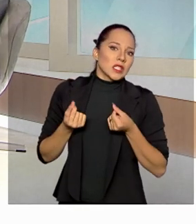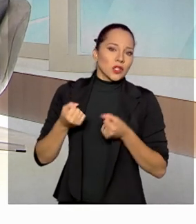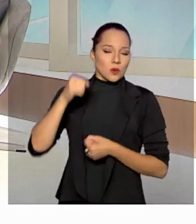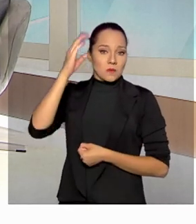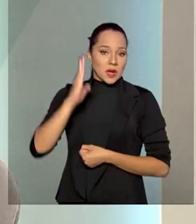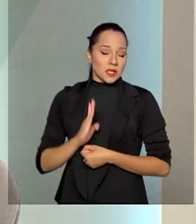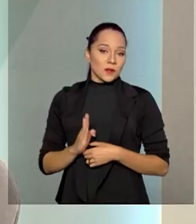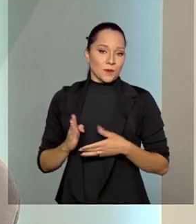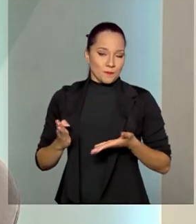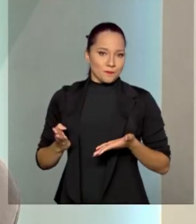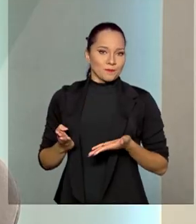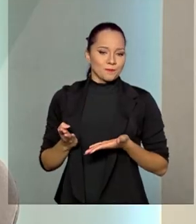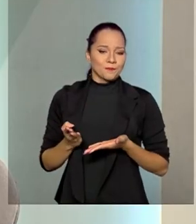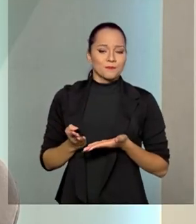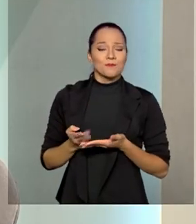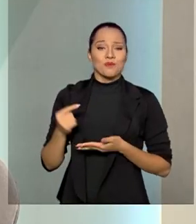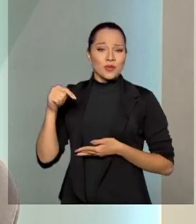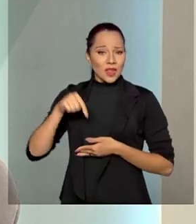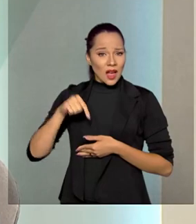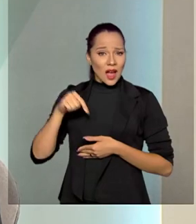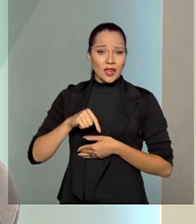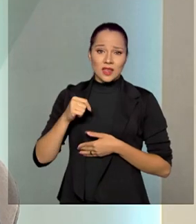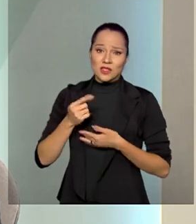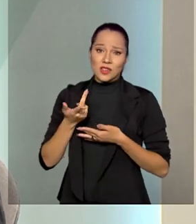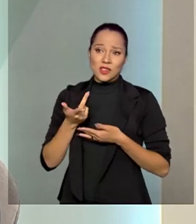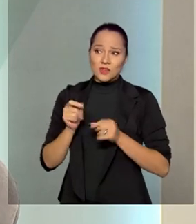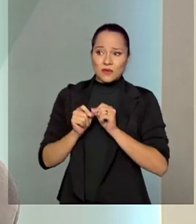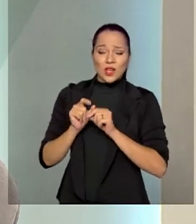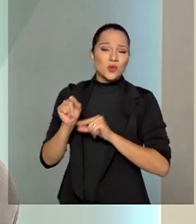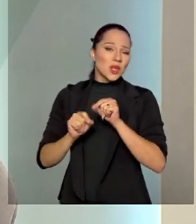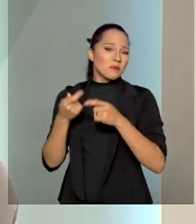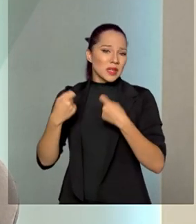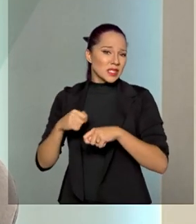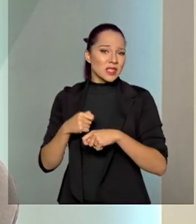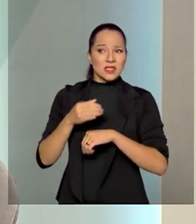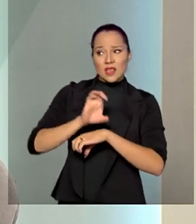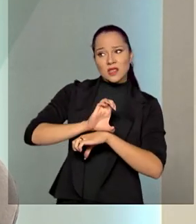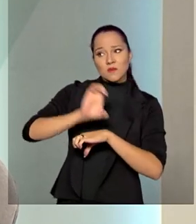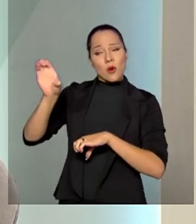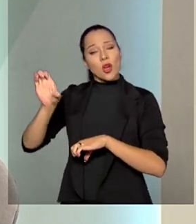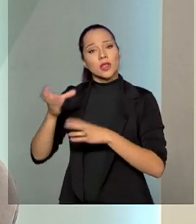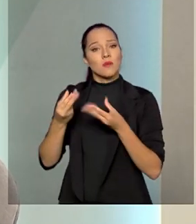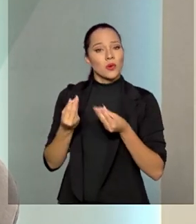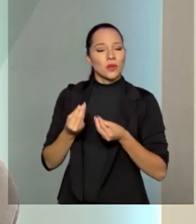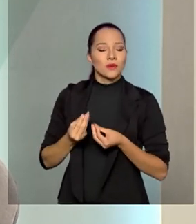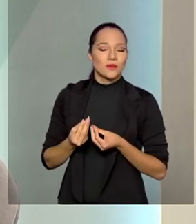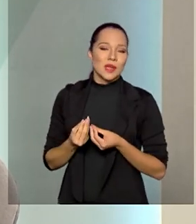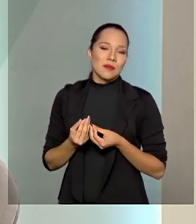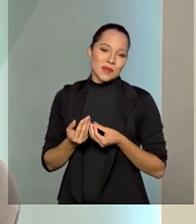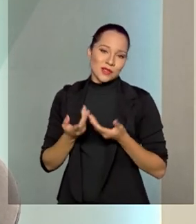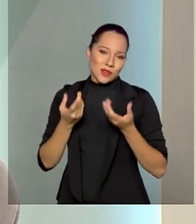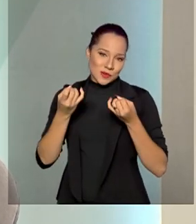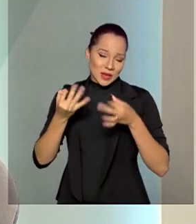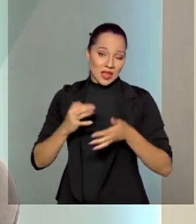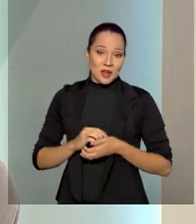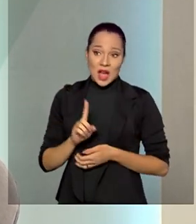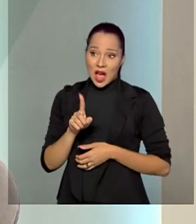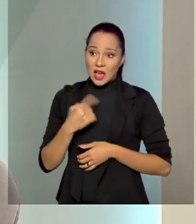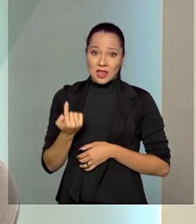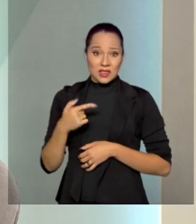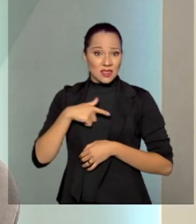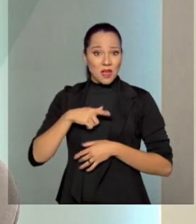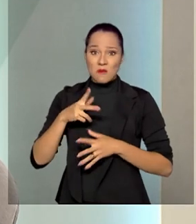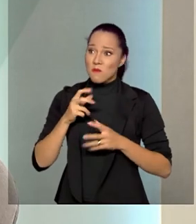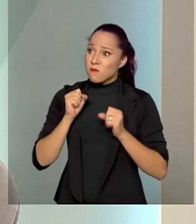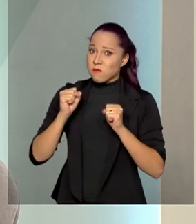nós produzimos aquilo que necessitamos, ainda exportamos muito. Mas, como eu disse, nós temos um potencial muito